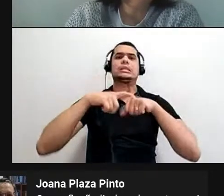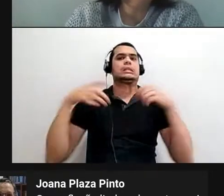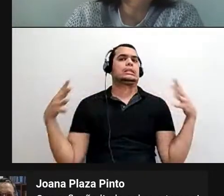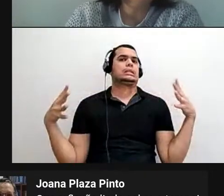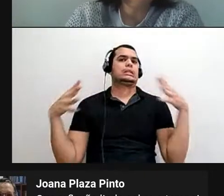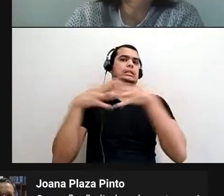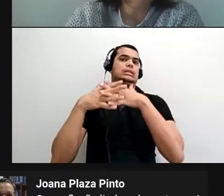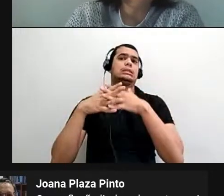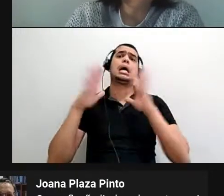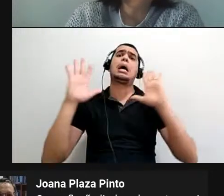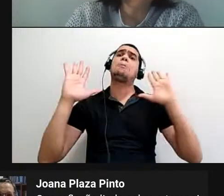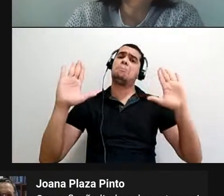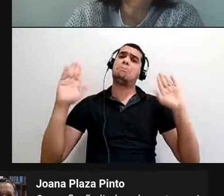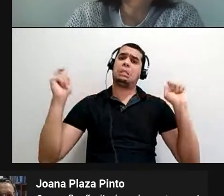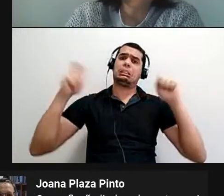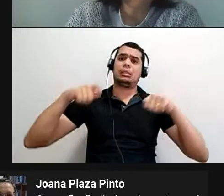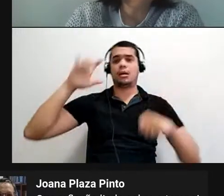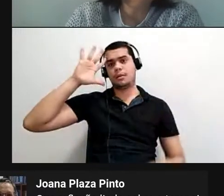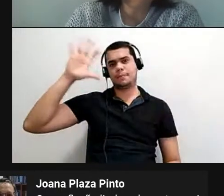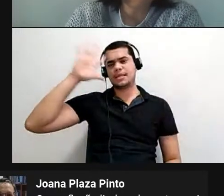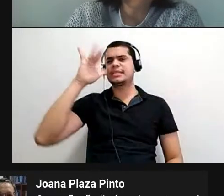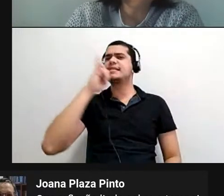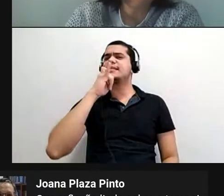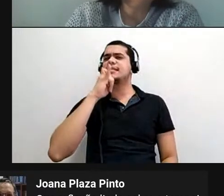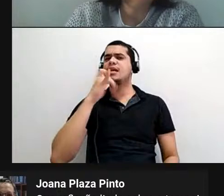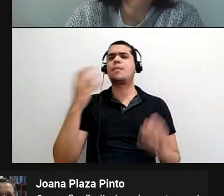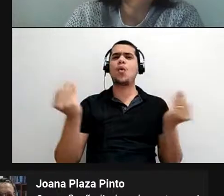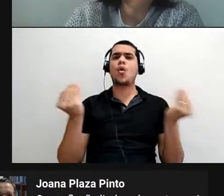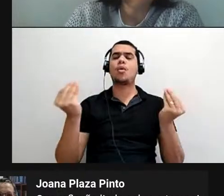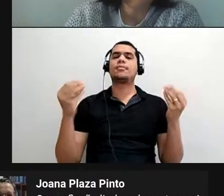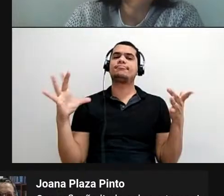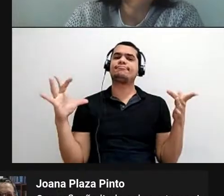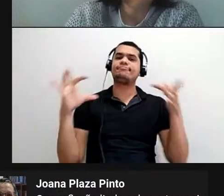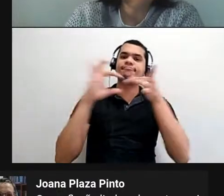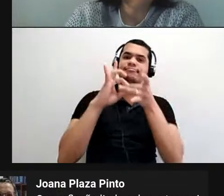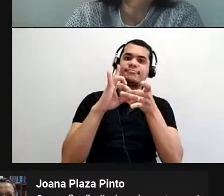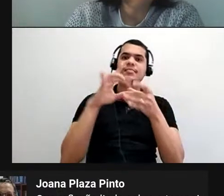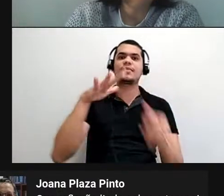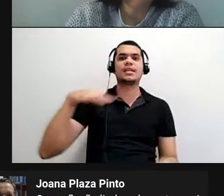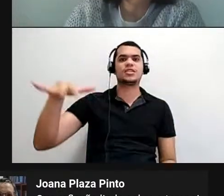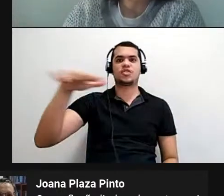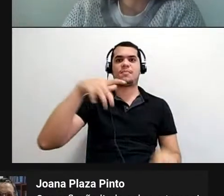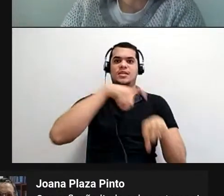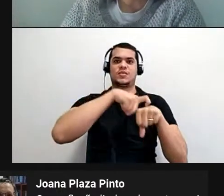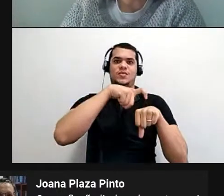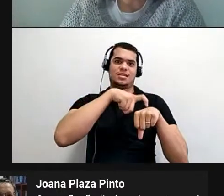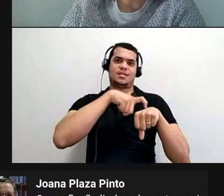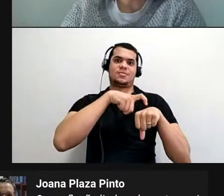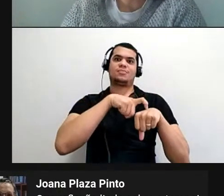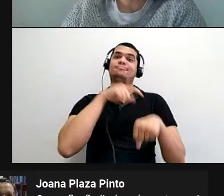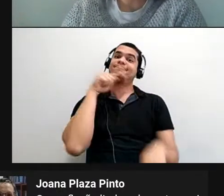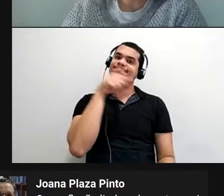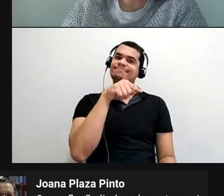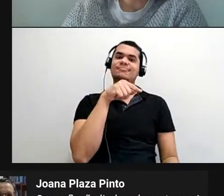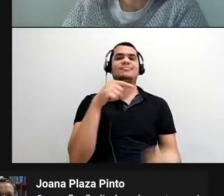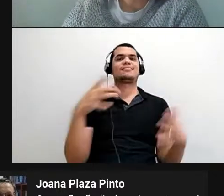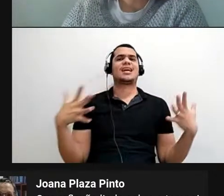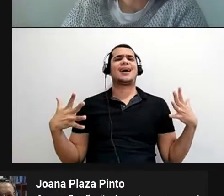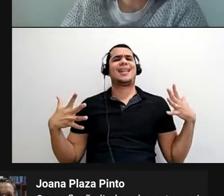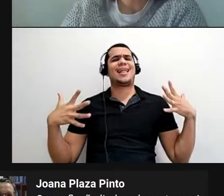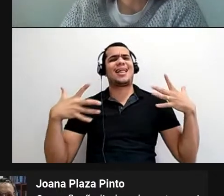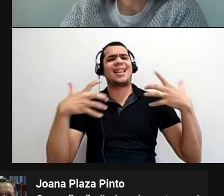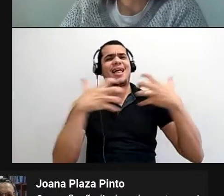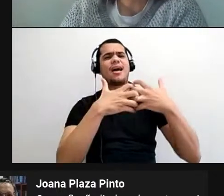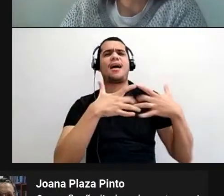mas dá para a gente pensar, digamos assim, numa coisa que nos une em relação ao espaço-tempo, que é justamente esse emaranhado de afetos